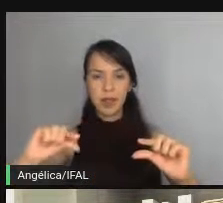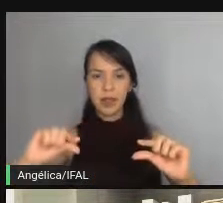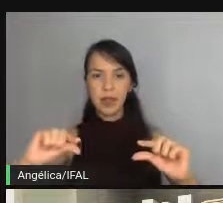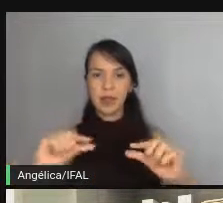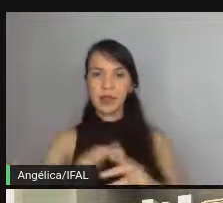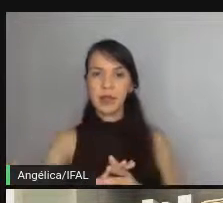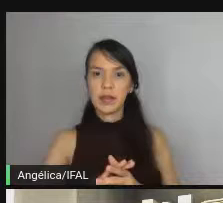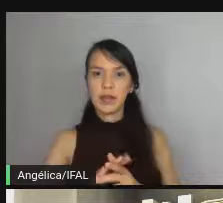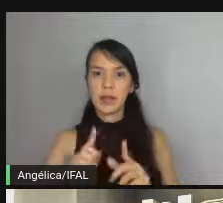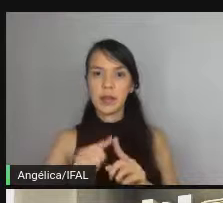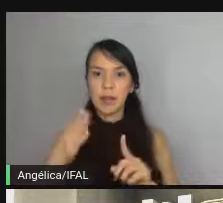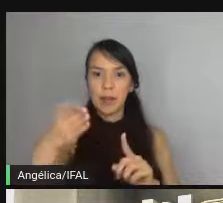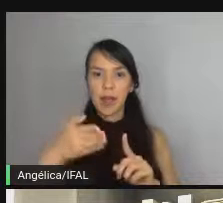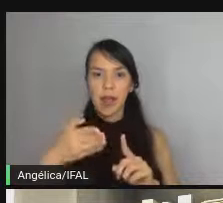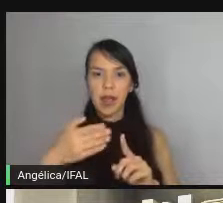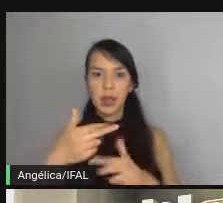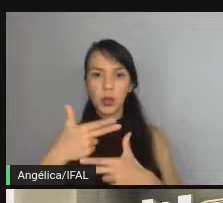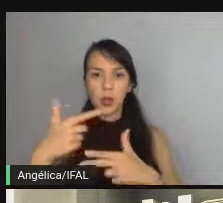barra